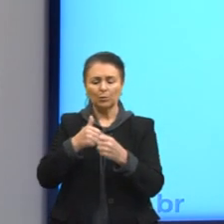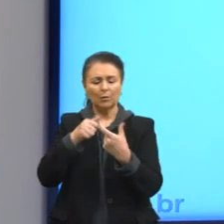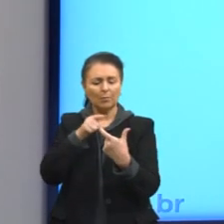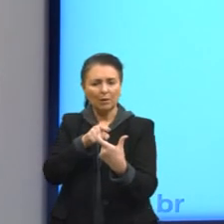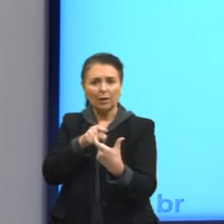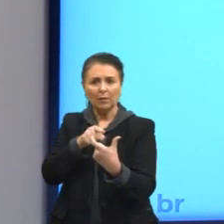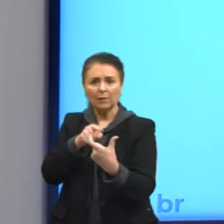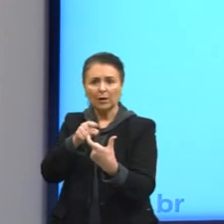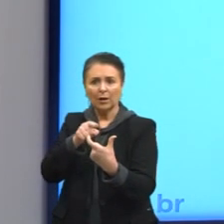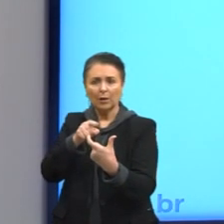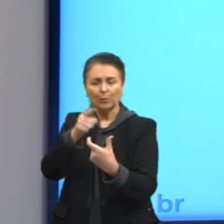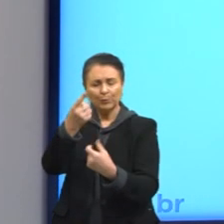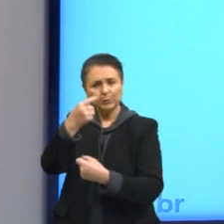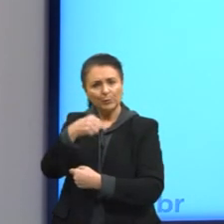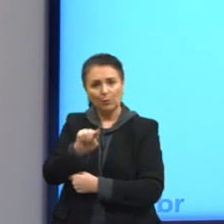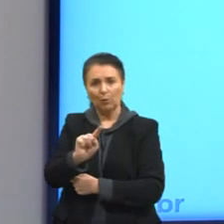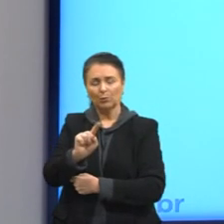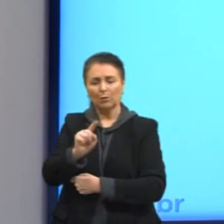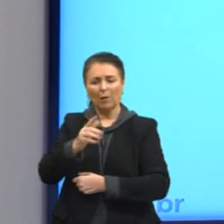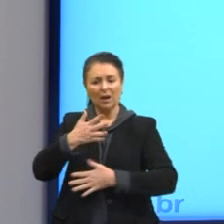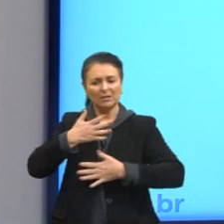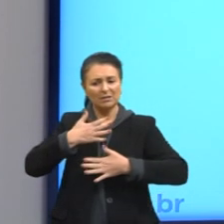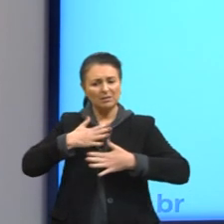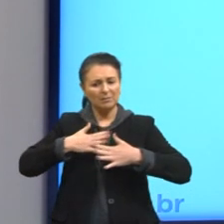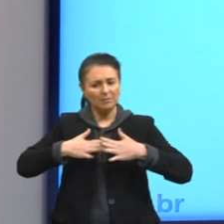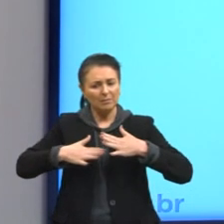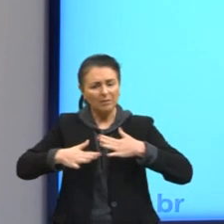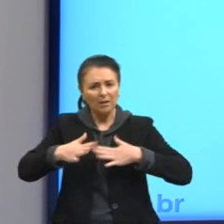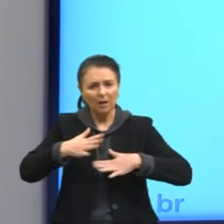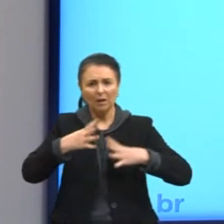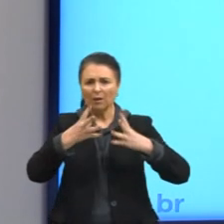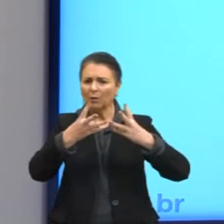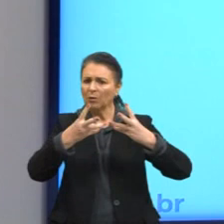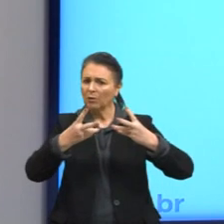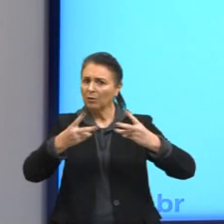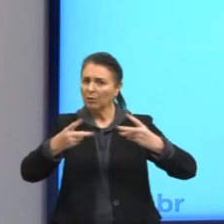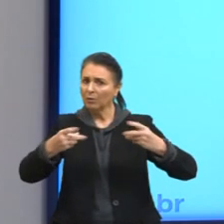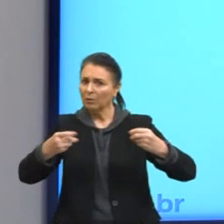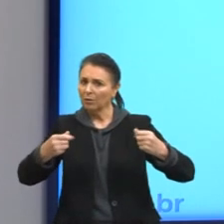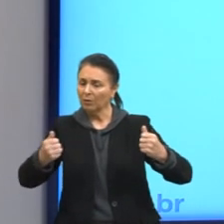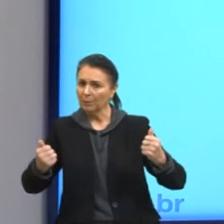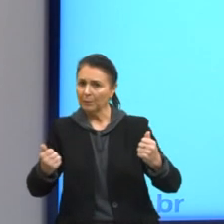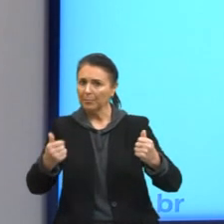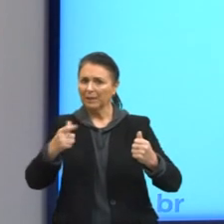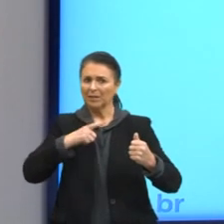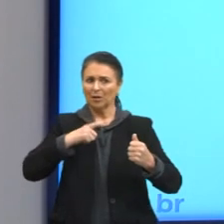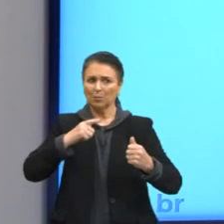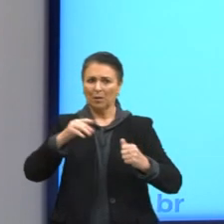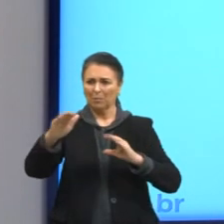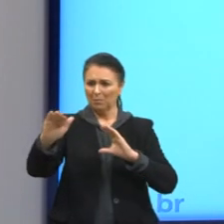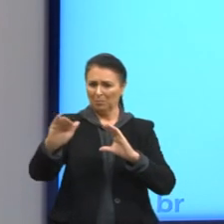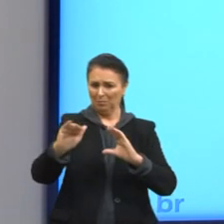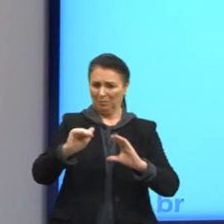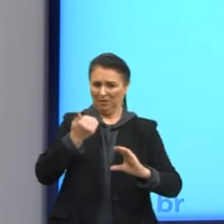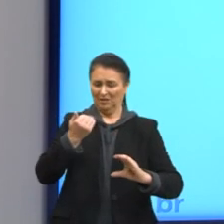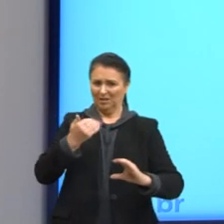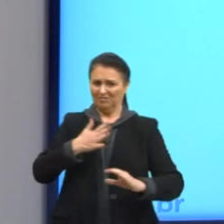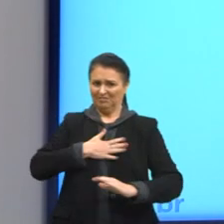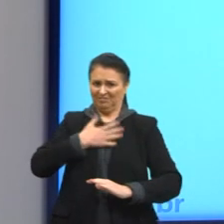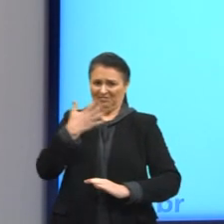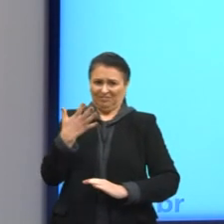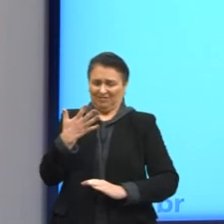mais leve, com a intenção de atenuar uma mensagem considerada chocante ou